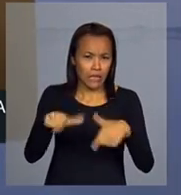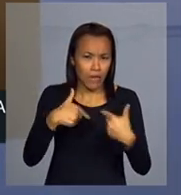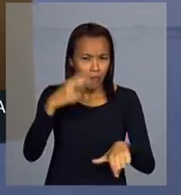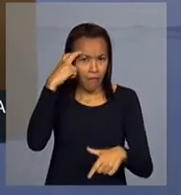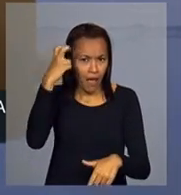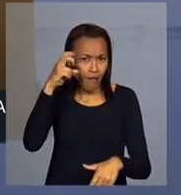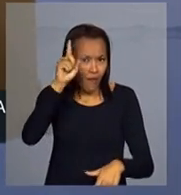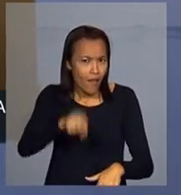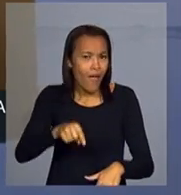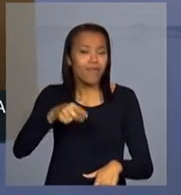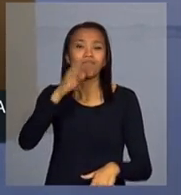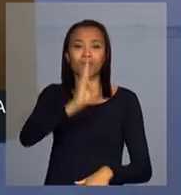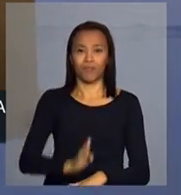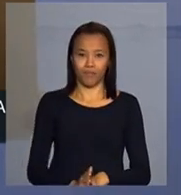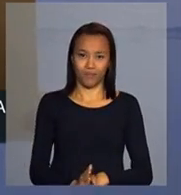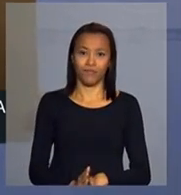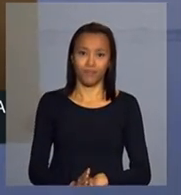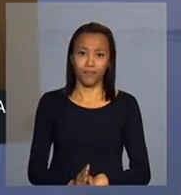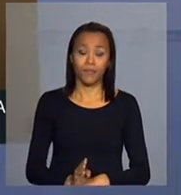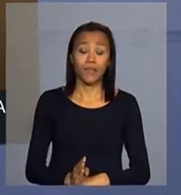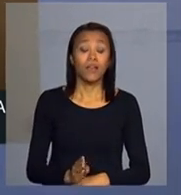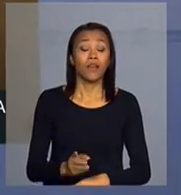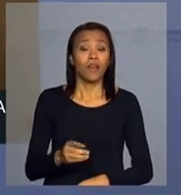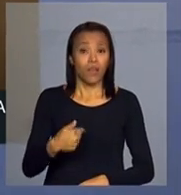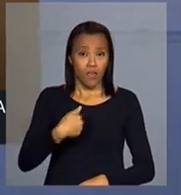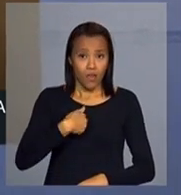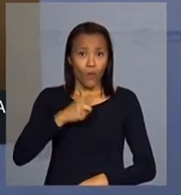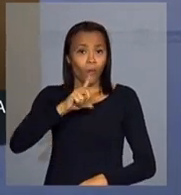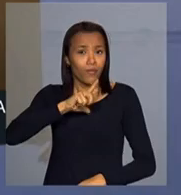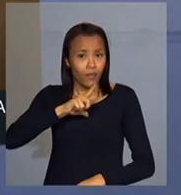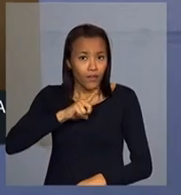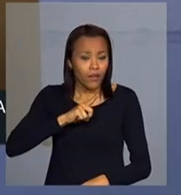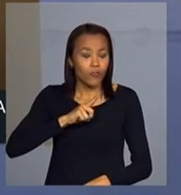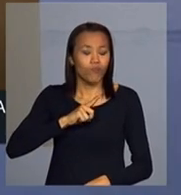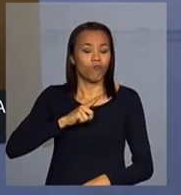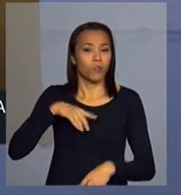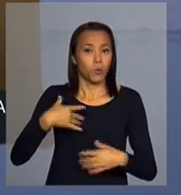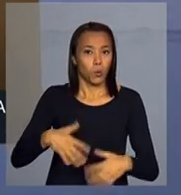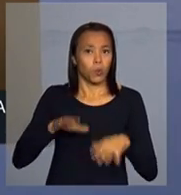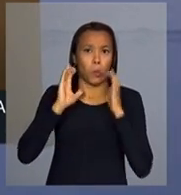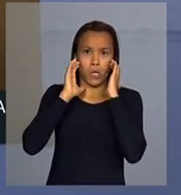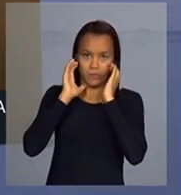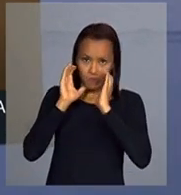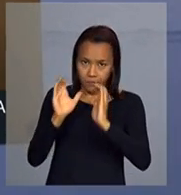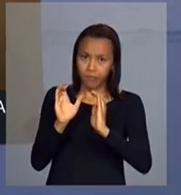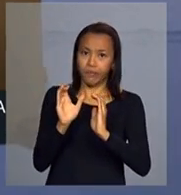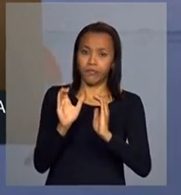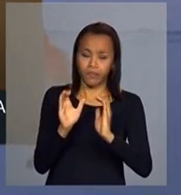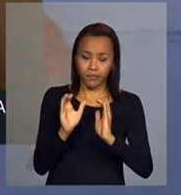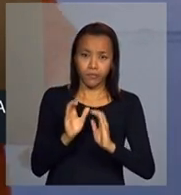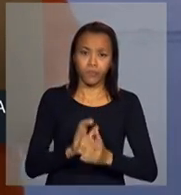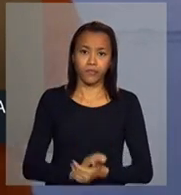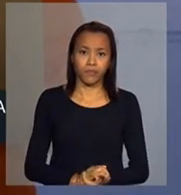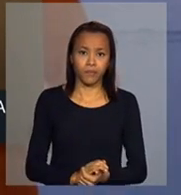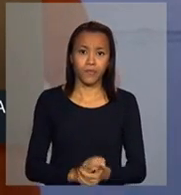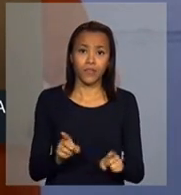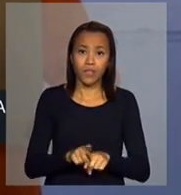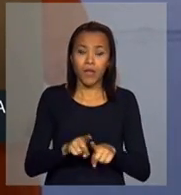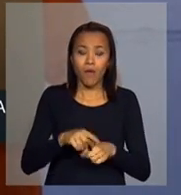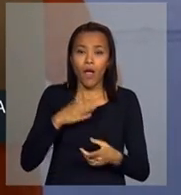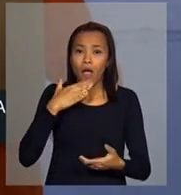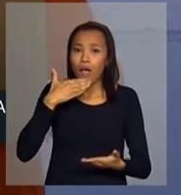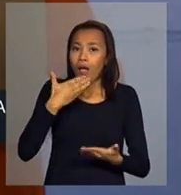é brasileiro. E eu tenho um grande respeito e uma grande